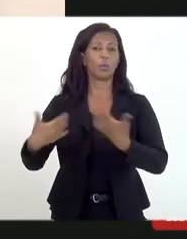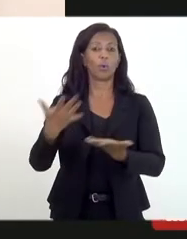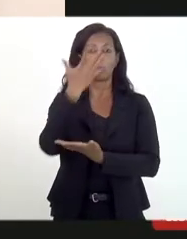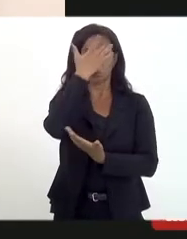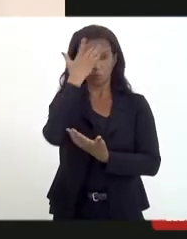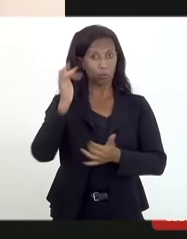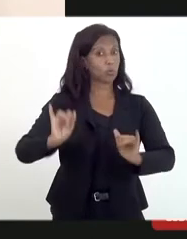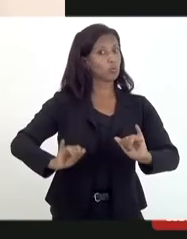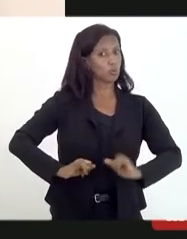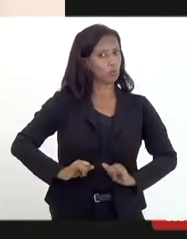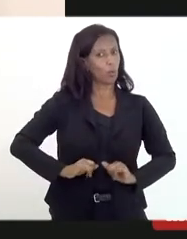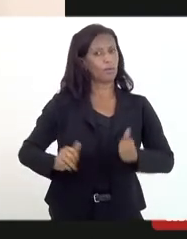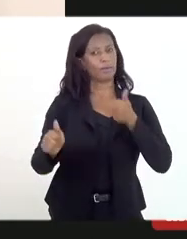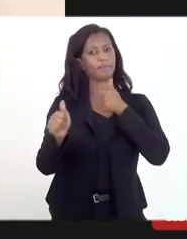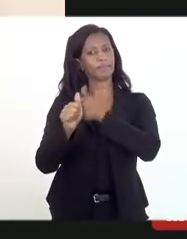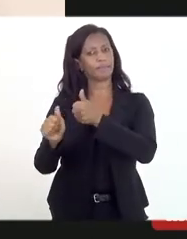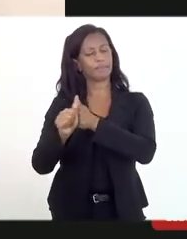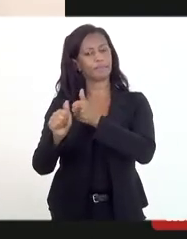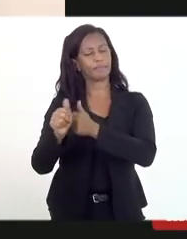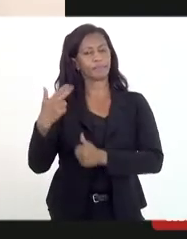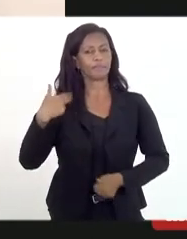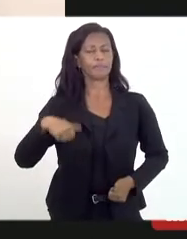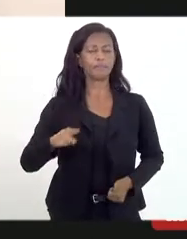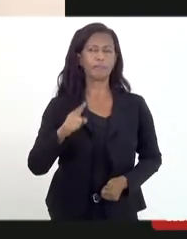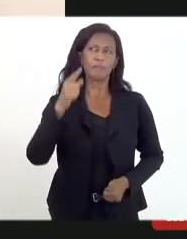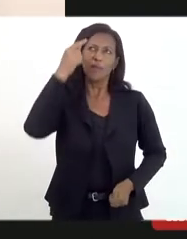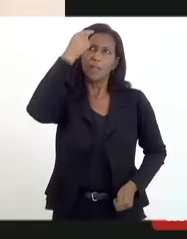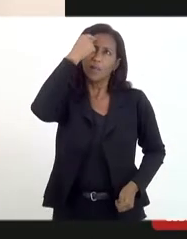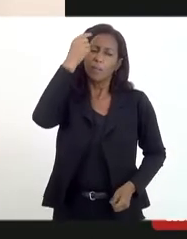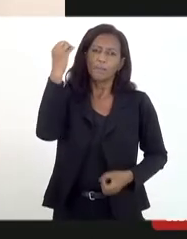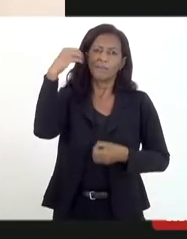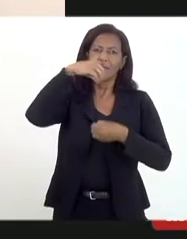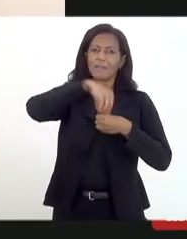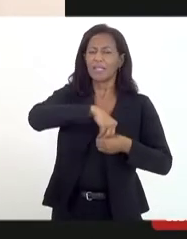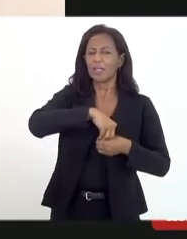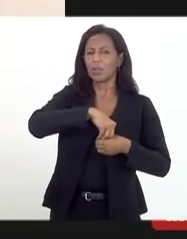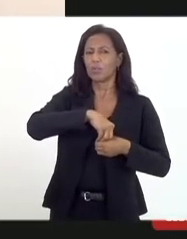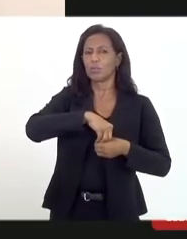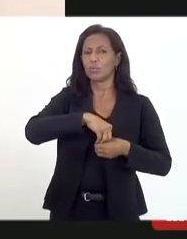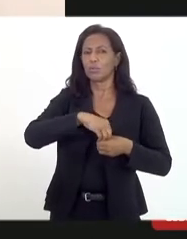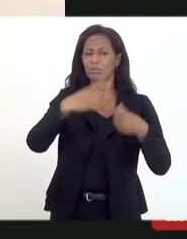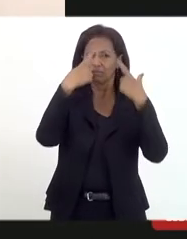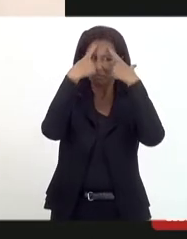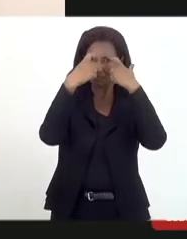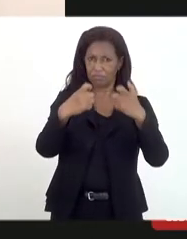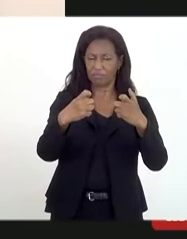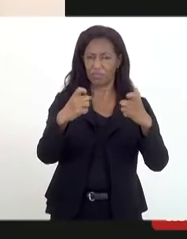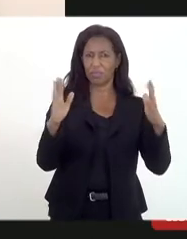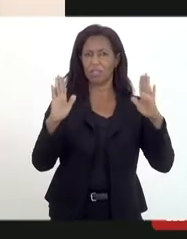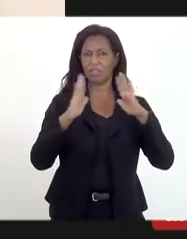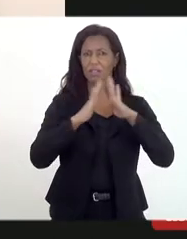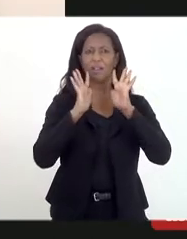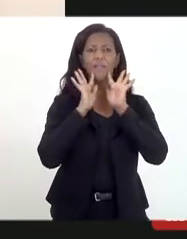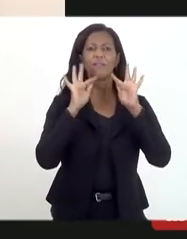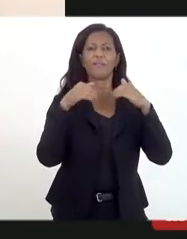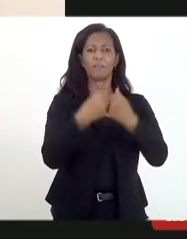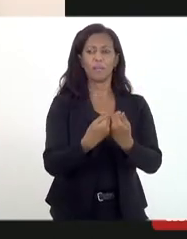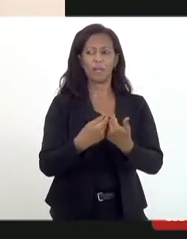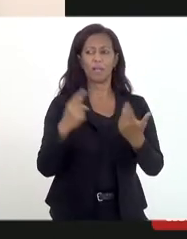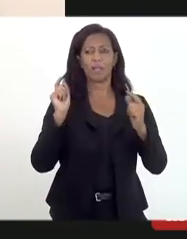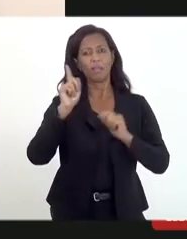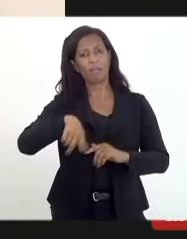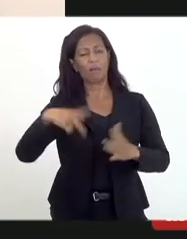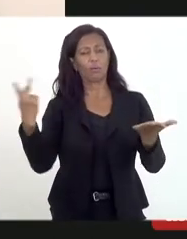pessoas que sofrem essa perseguição religiosa, eu coloco isso dentro da temática de violência doméstica e é justamente o que a gente faz